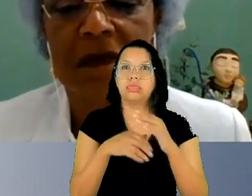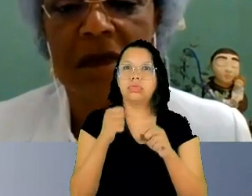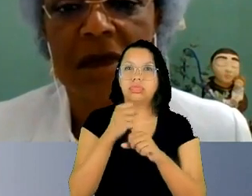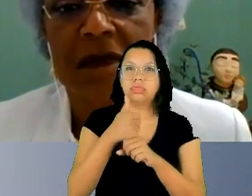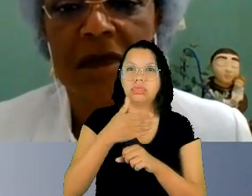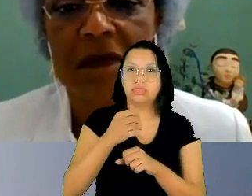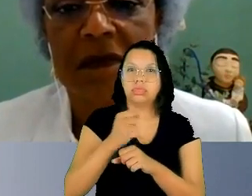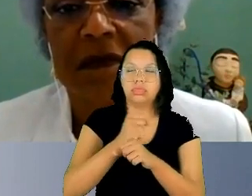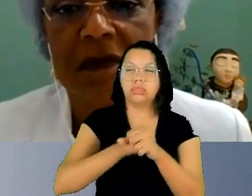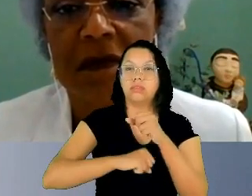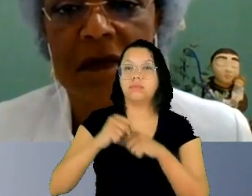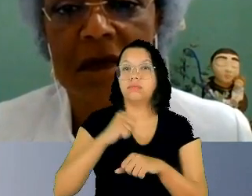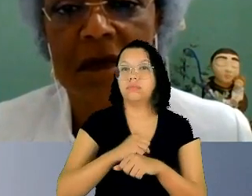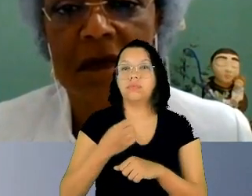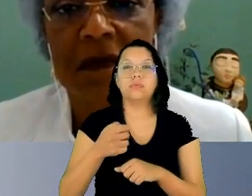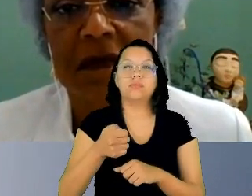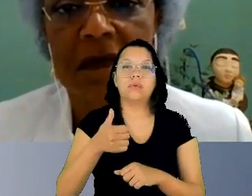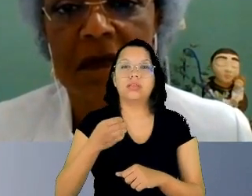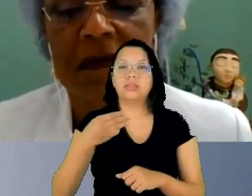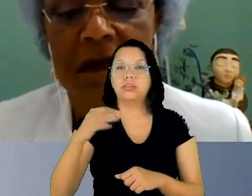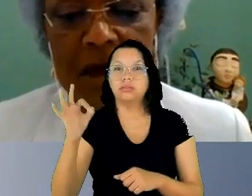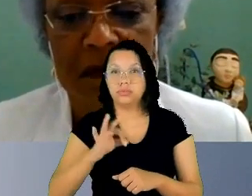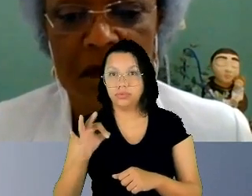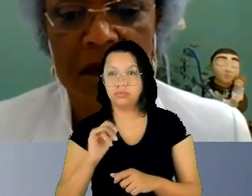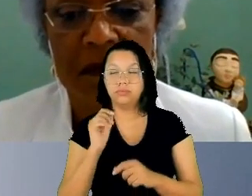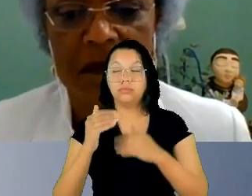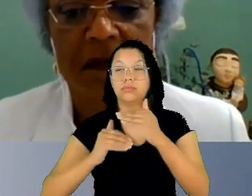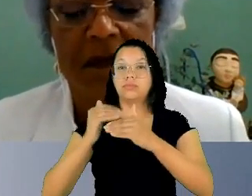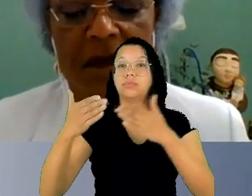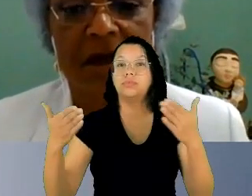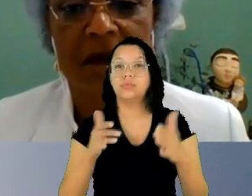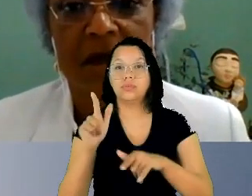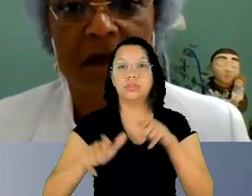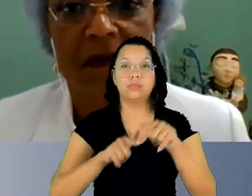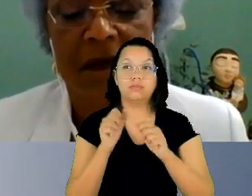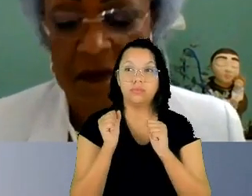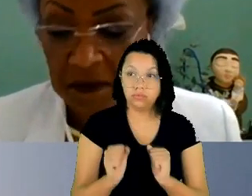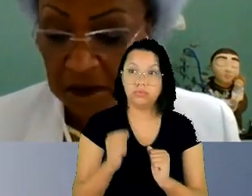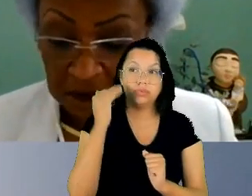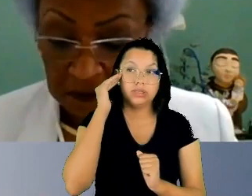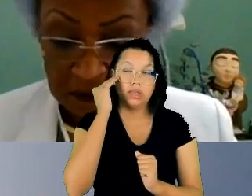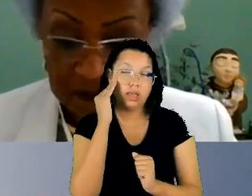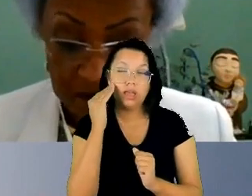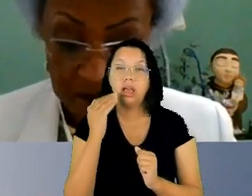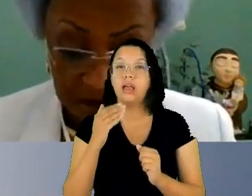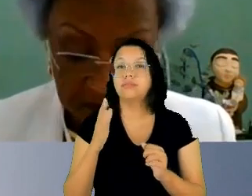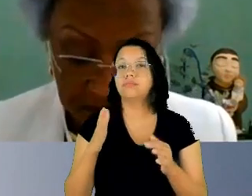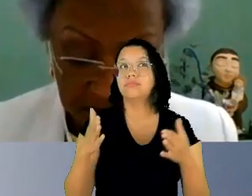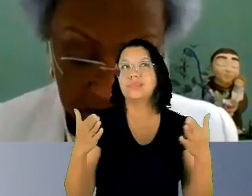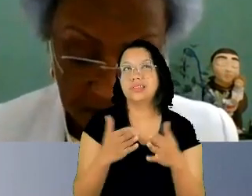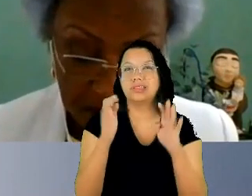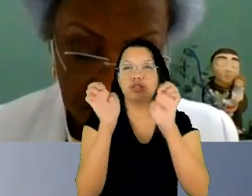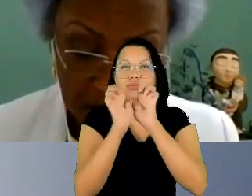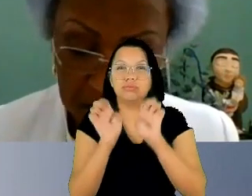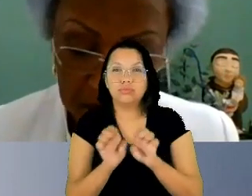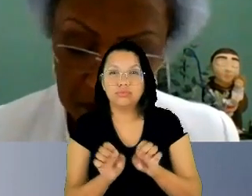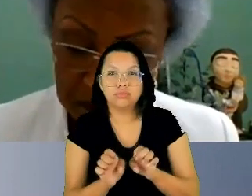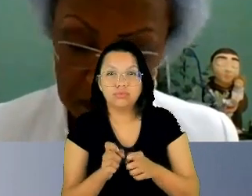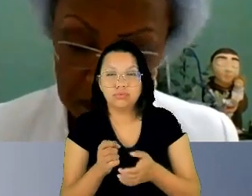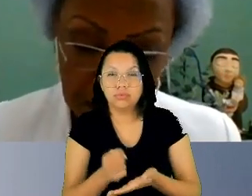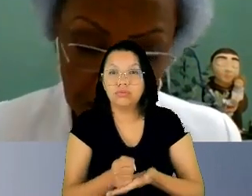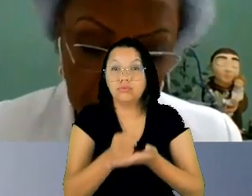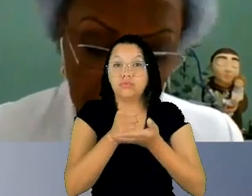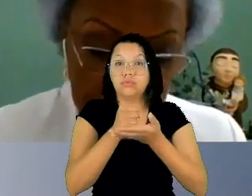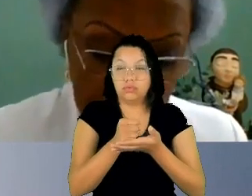desenvolvimento desse trabalho nós podemos compreender que essas estruturas que sustentam a baixa representatividade feminina no poder